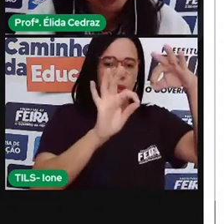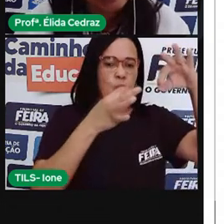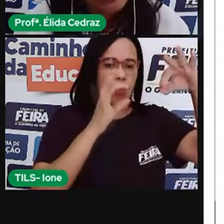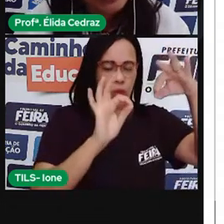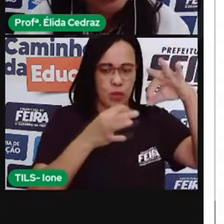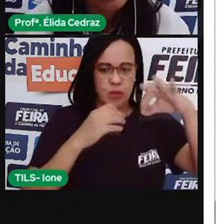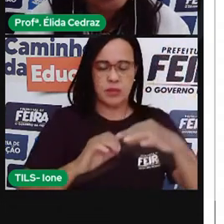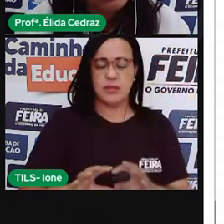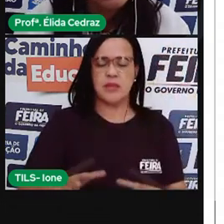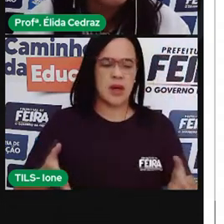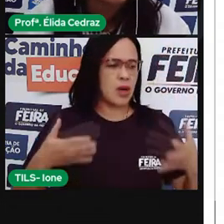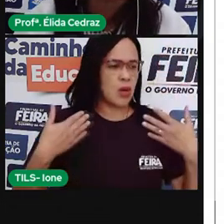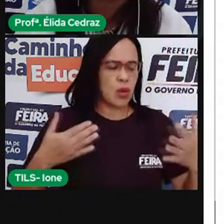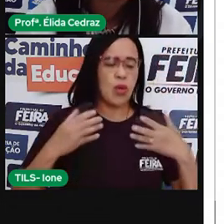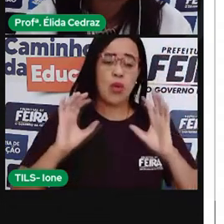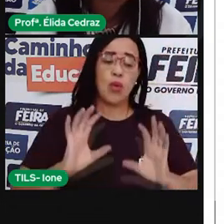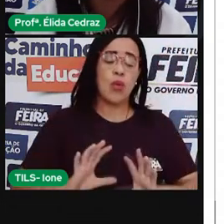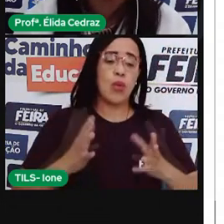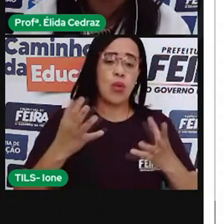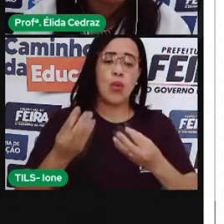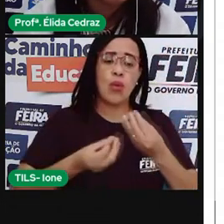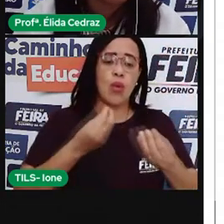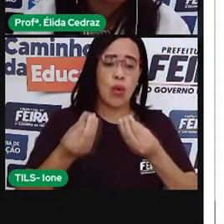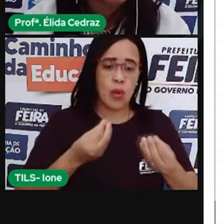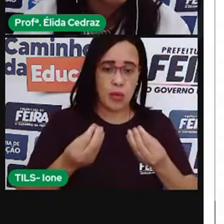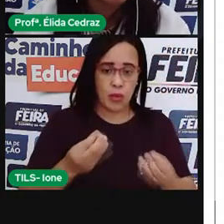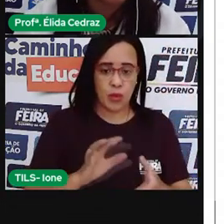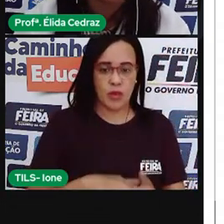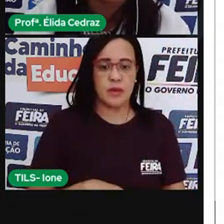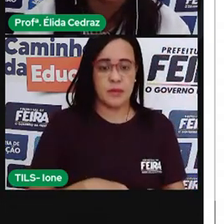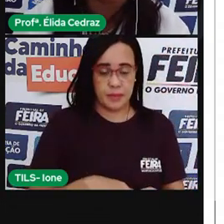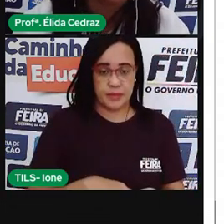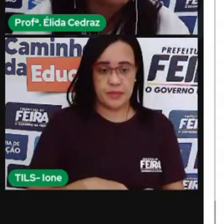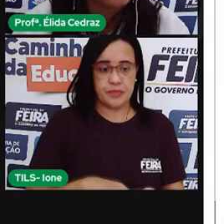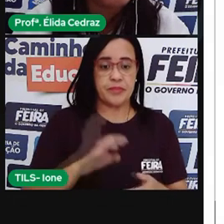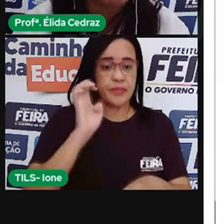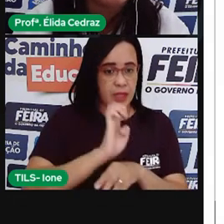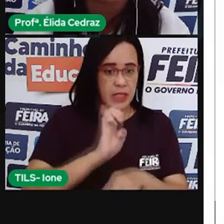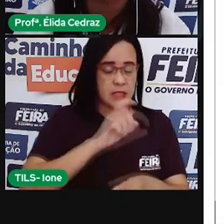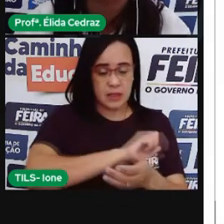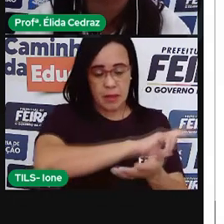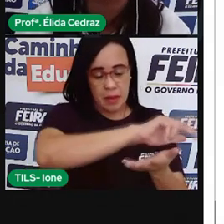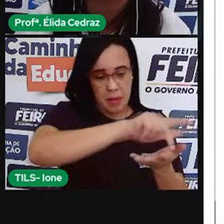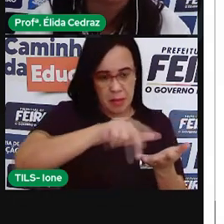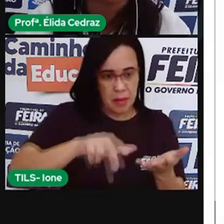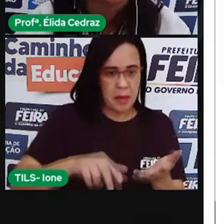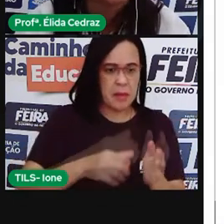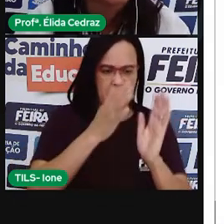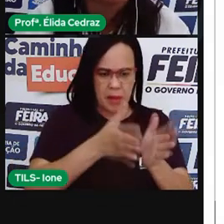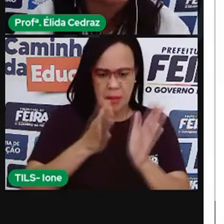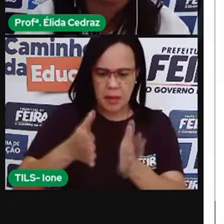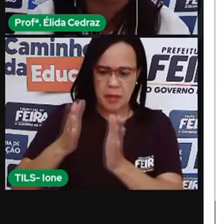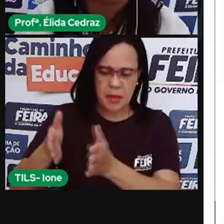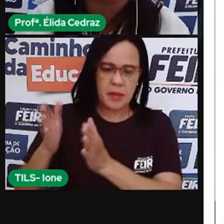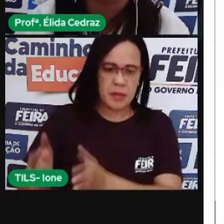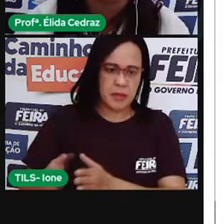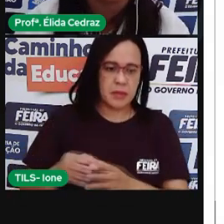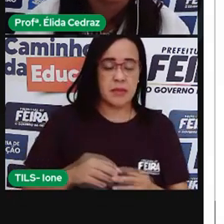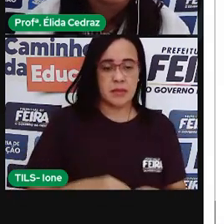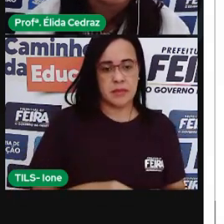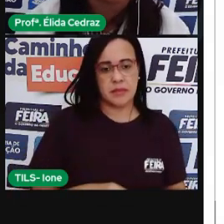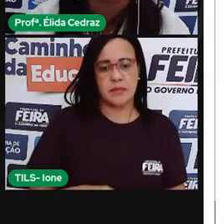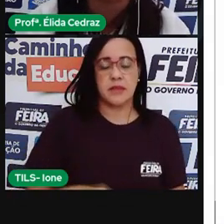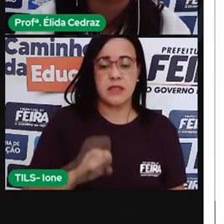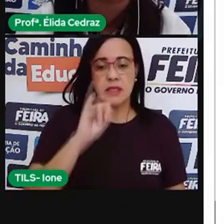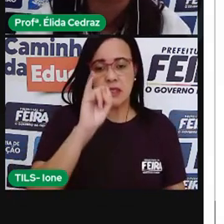subtropical. As estações são bem definidas. O inverno, com baixas temperaturas,